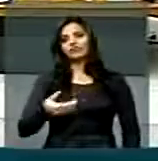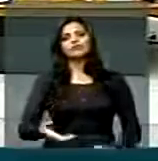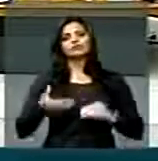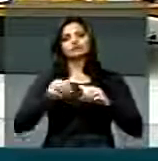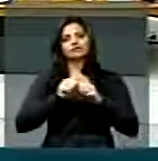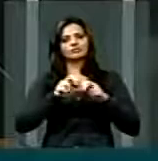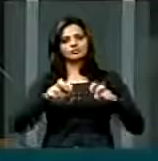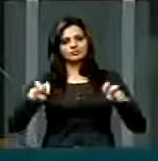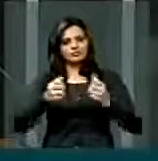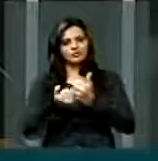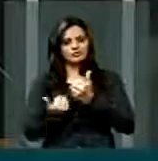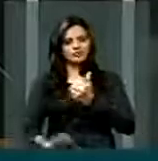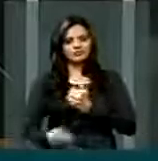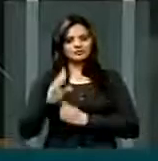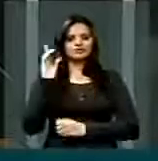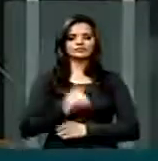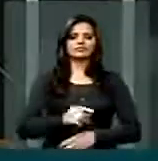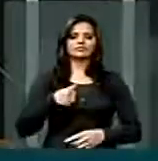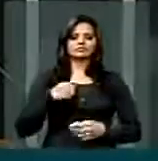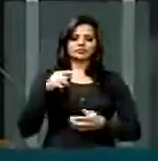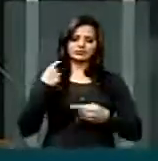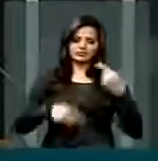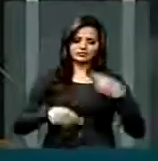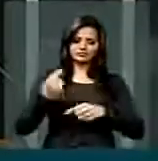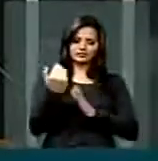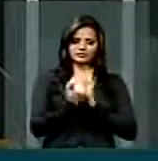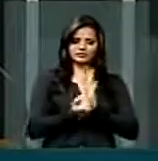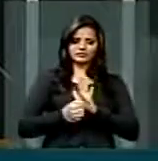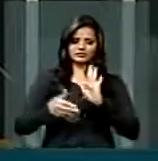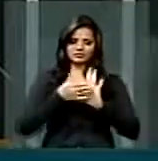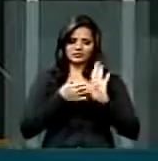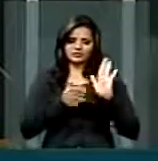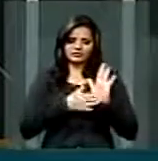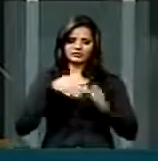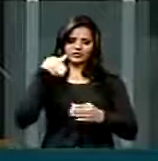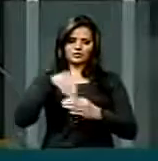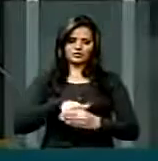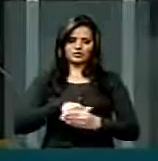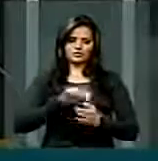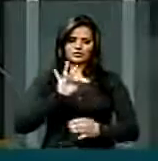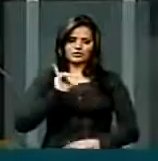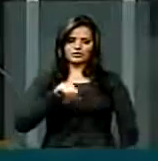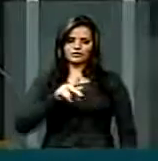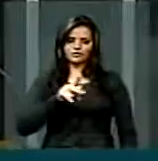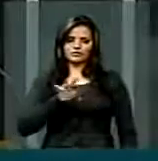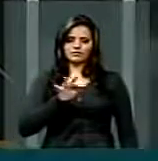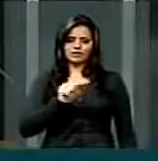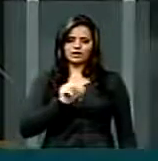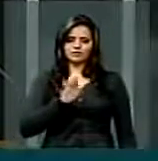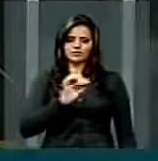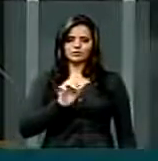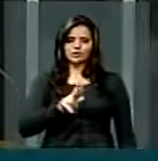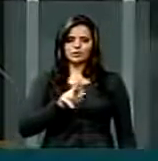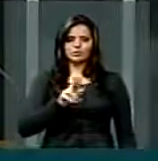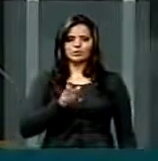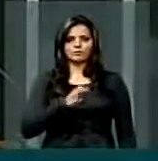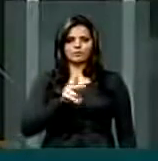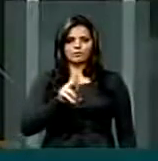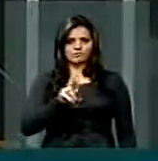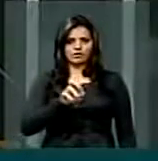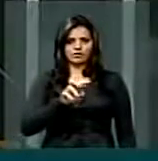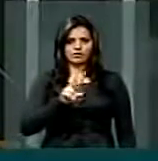diretora, bote em preciação aqui a votação do fim do fator previdenciário. Essa é uma